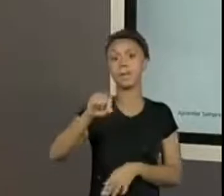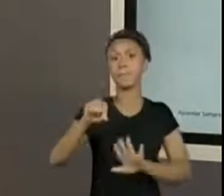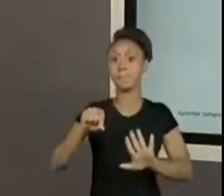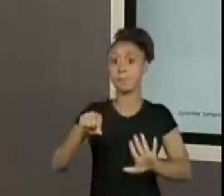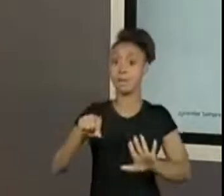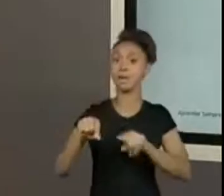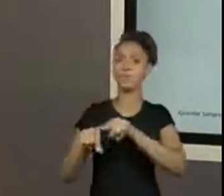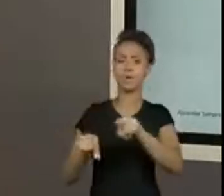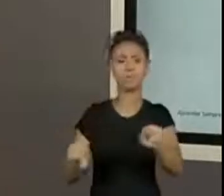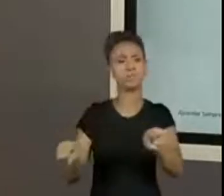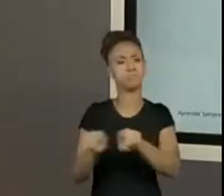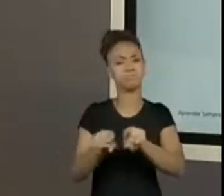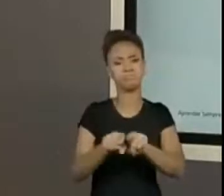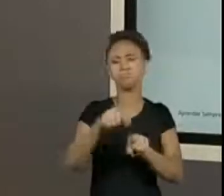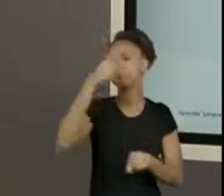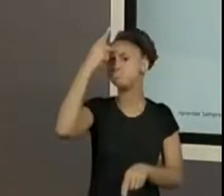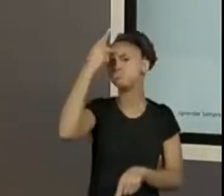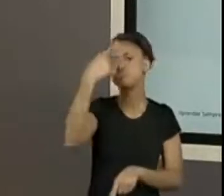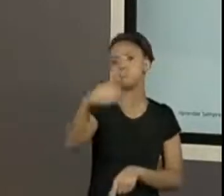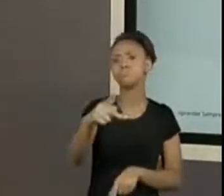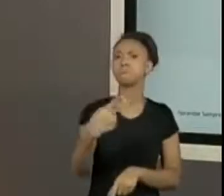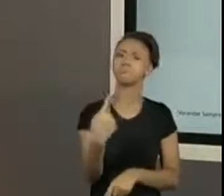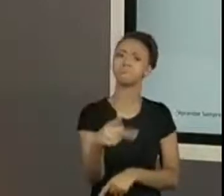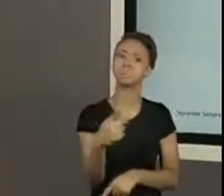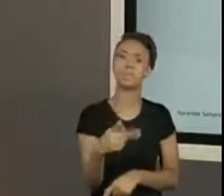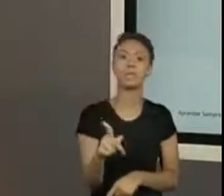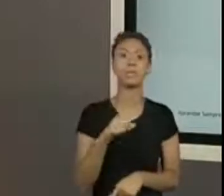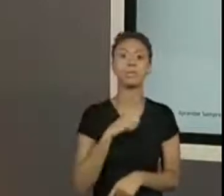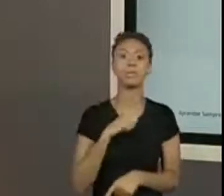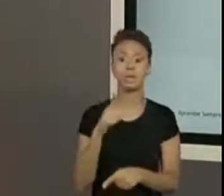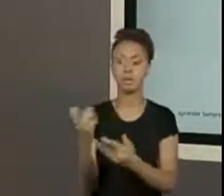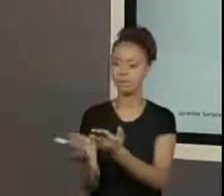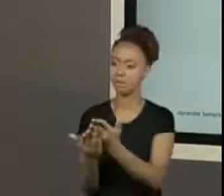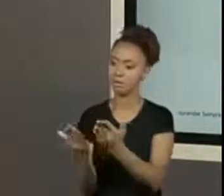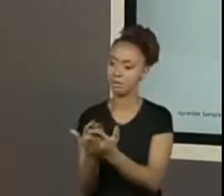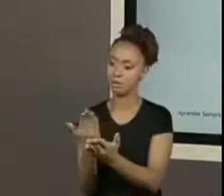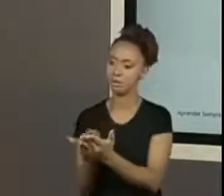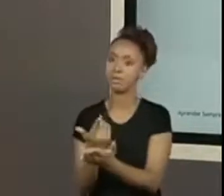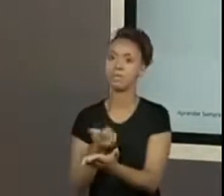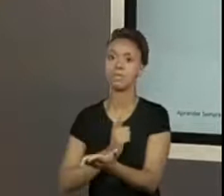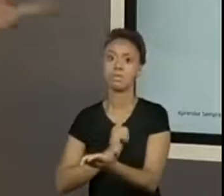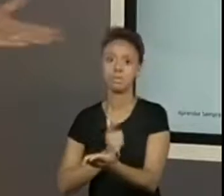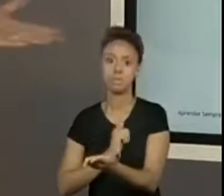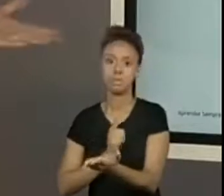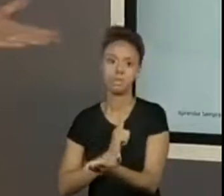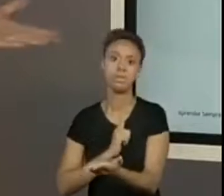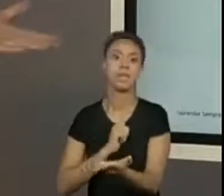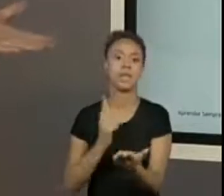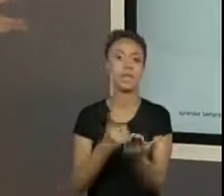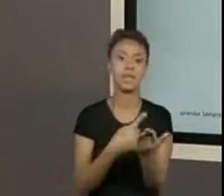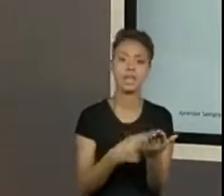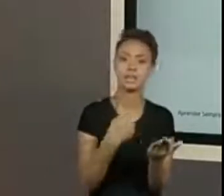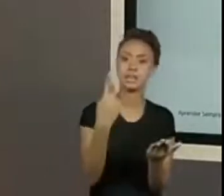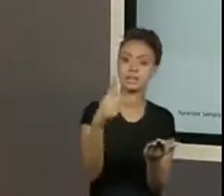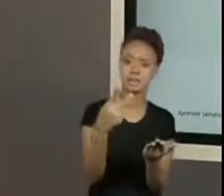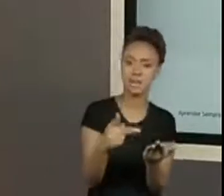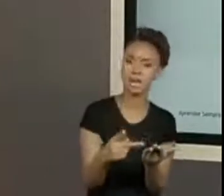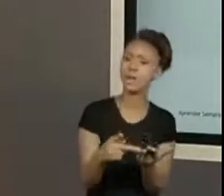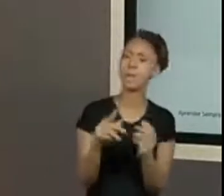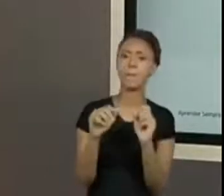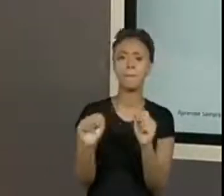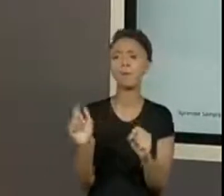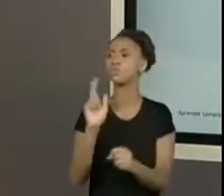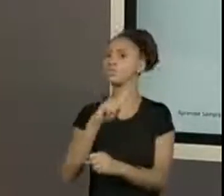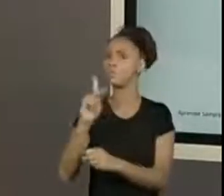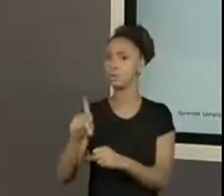também tem liberdade de escolher uma diferente. Tem no material seu. Tem também dentro do material do Ler Escrever. Sim. Os professores